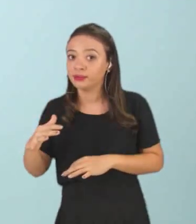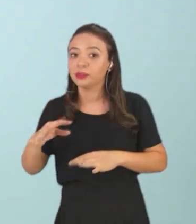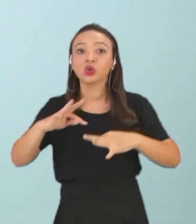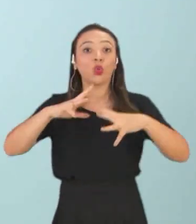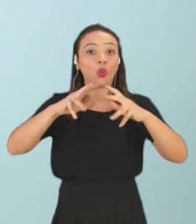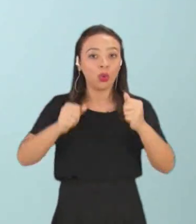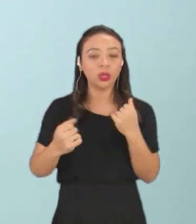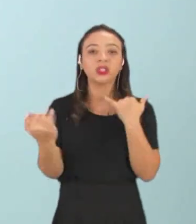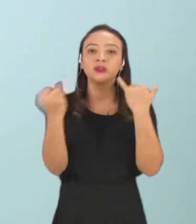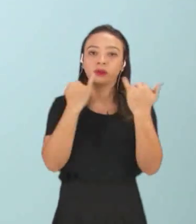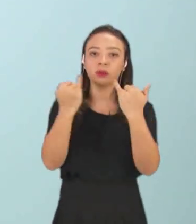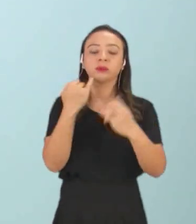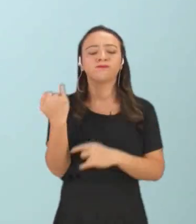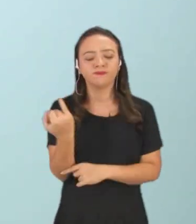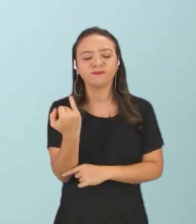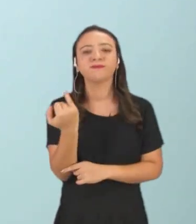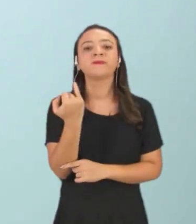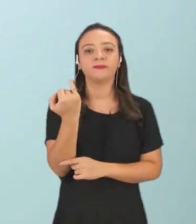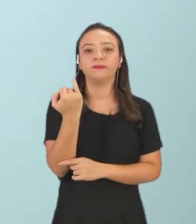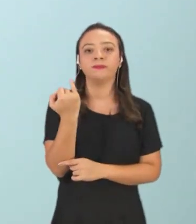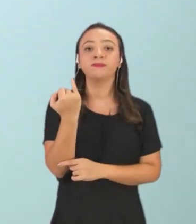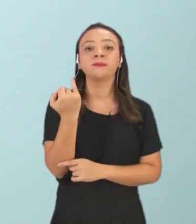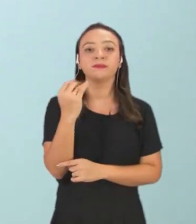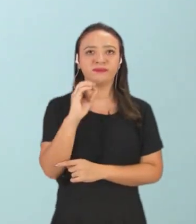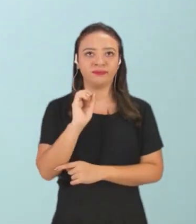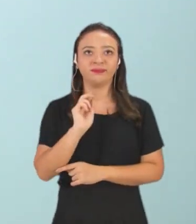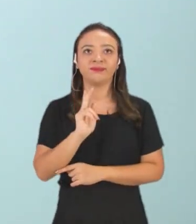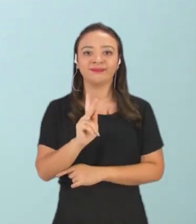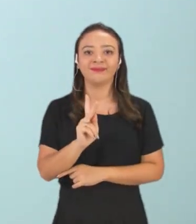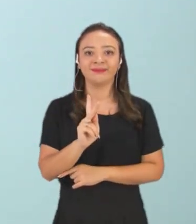observações, ela é muito importante, ok?